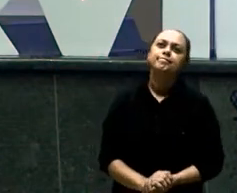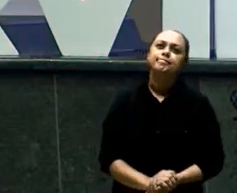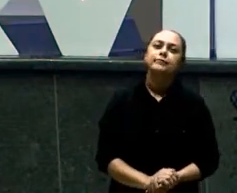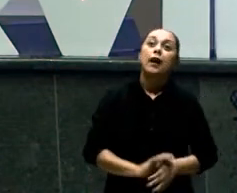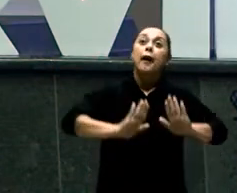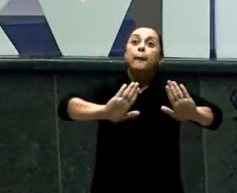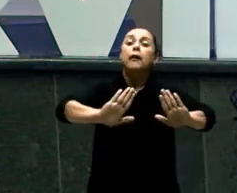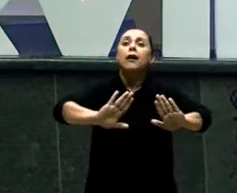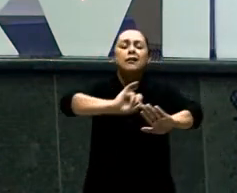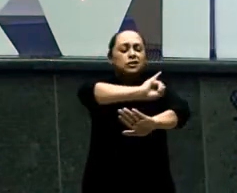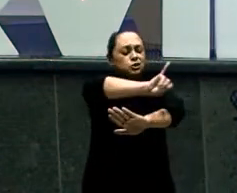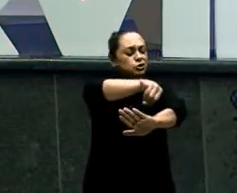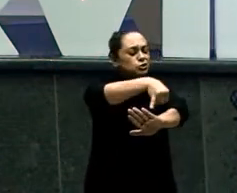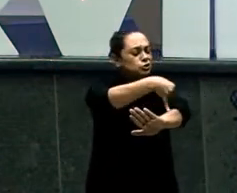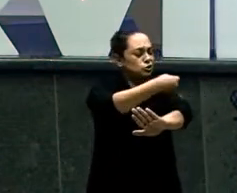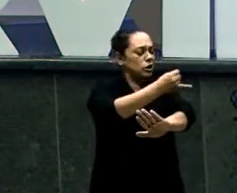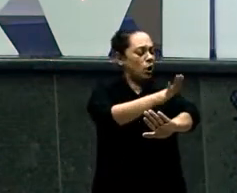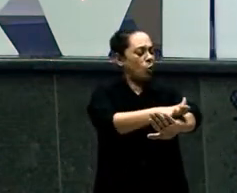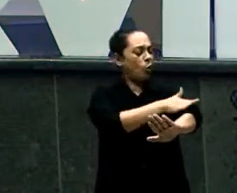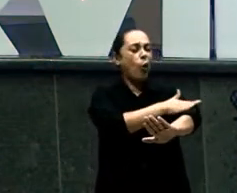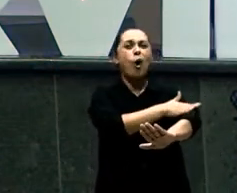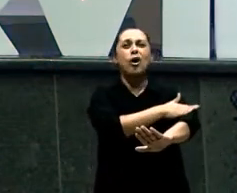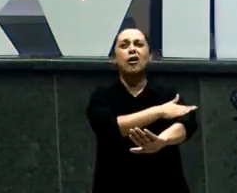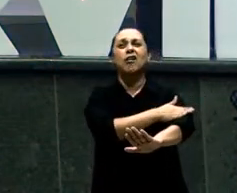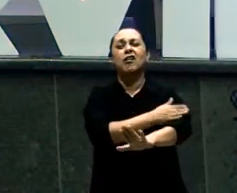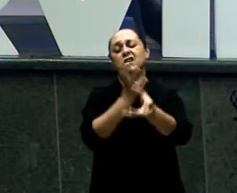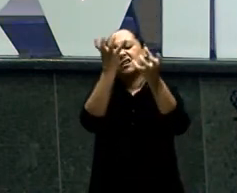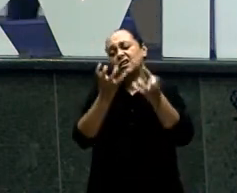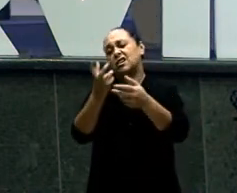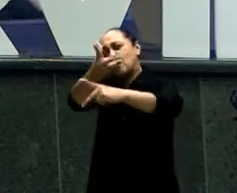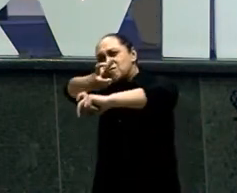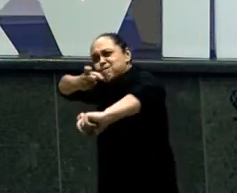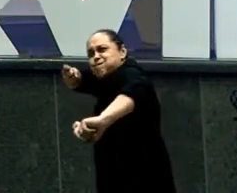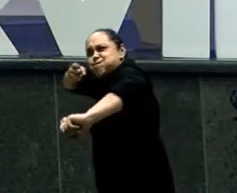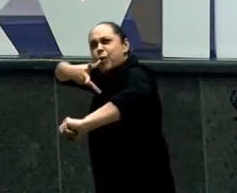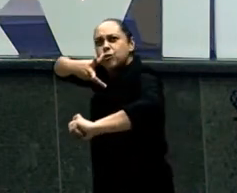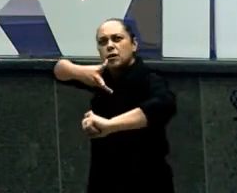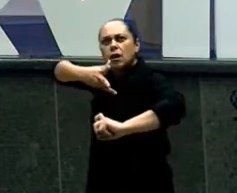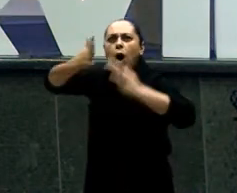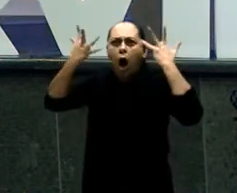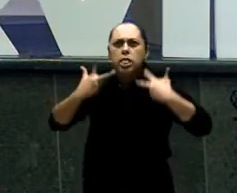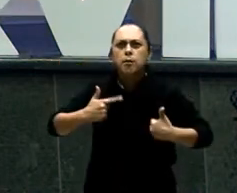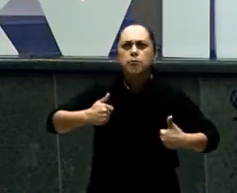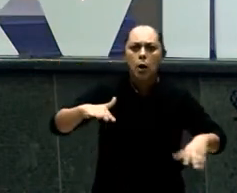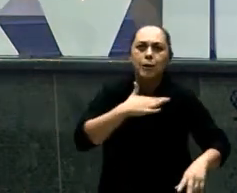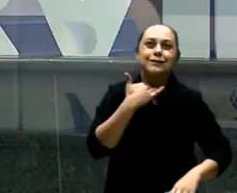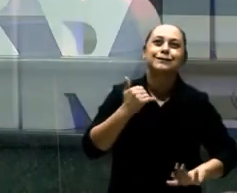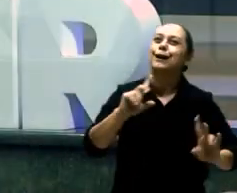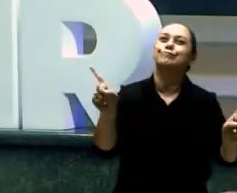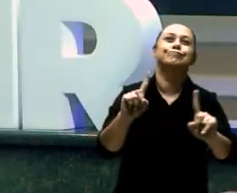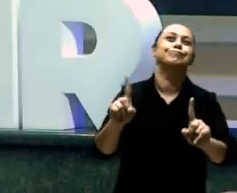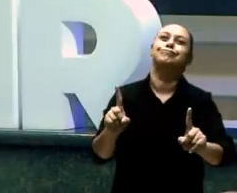flechas Como Exaú Mas não consegue Eu imagino Jacó acordando Dizendo assim Hoje eu vou caçar Um